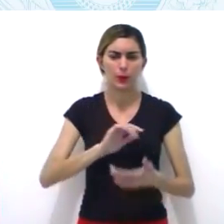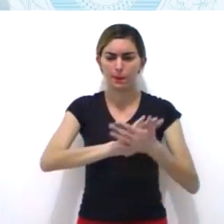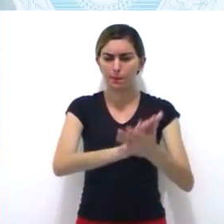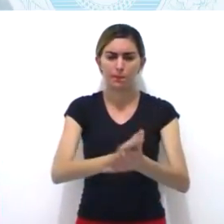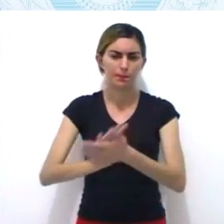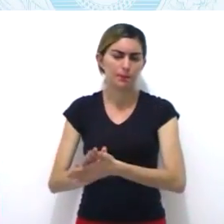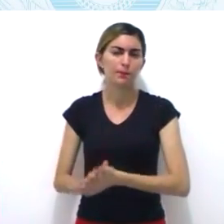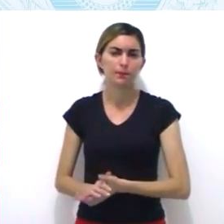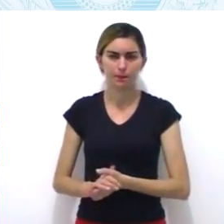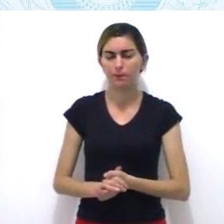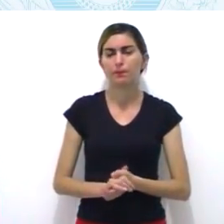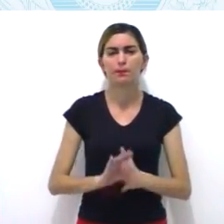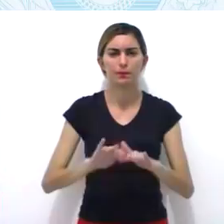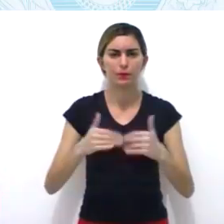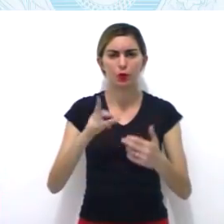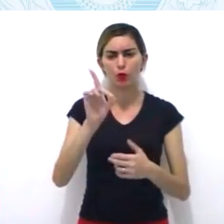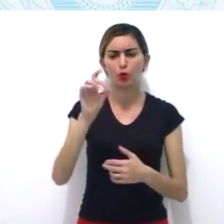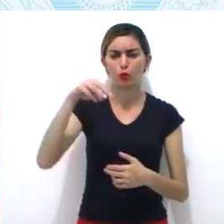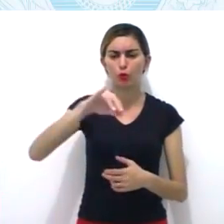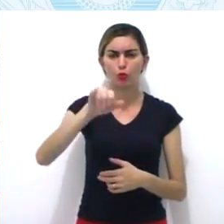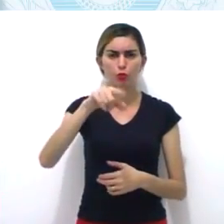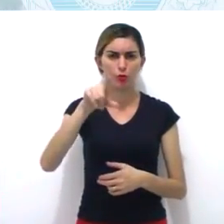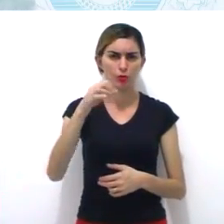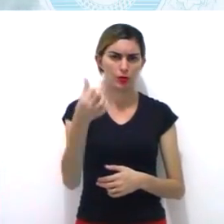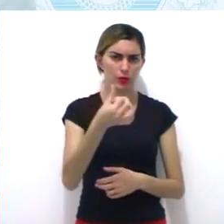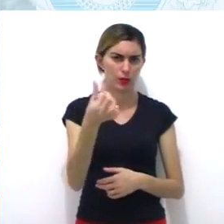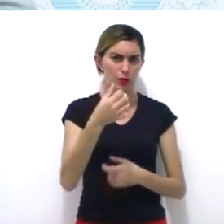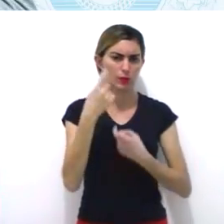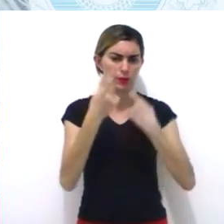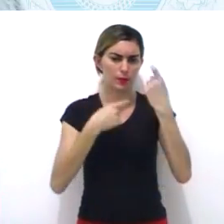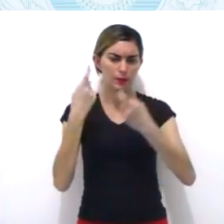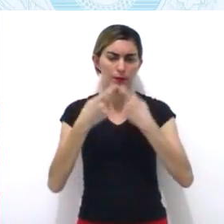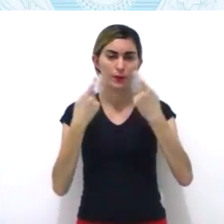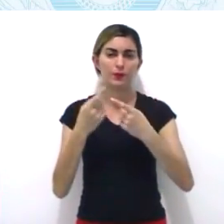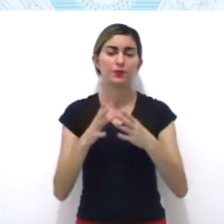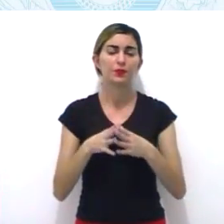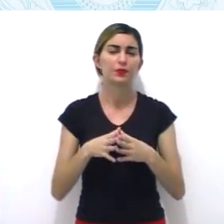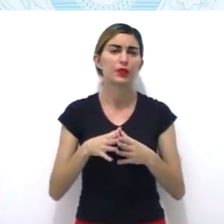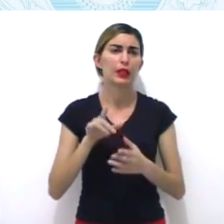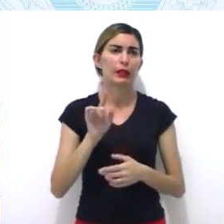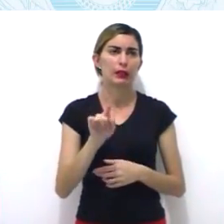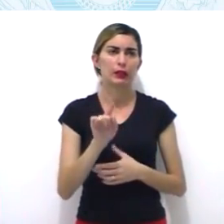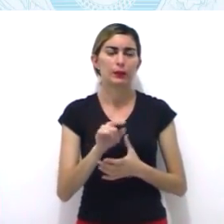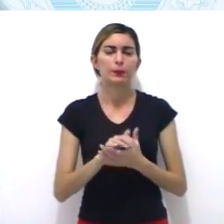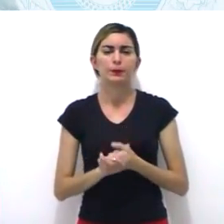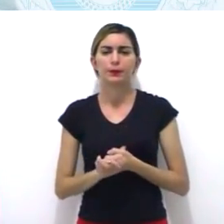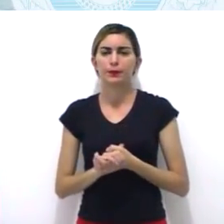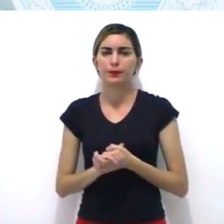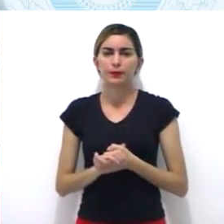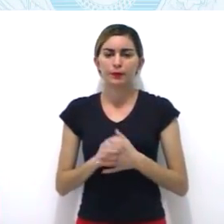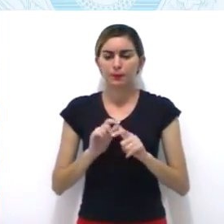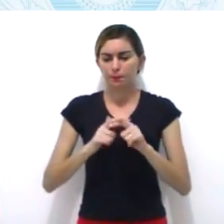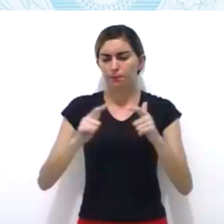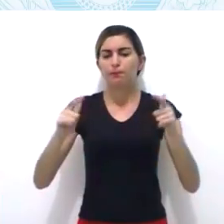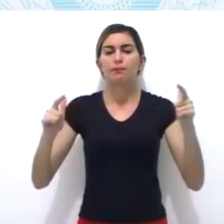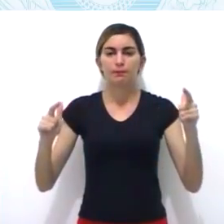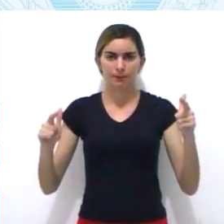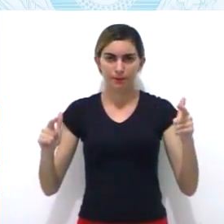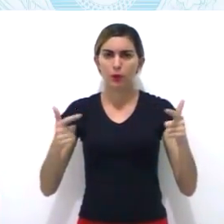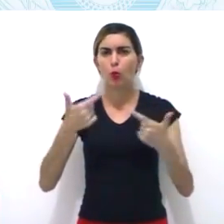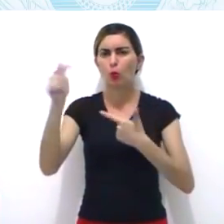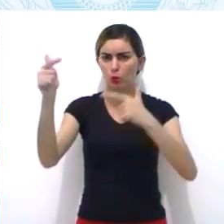ampliasse por outras províncias, ele mandou um efetivo para combater os